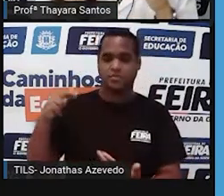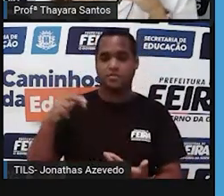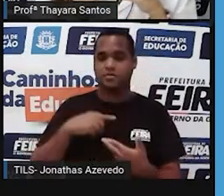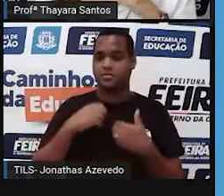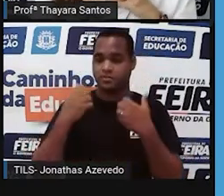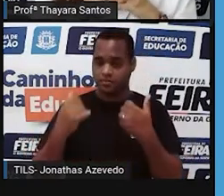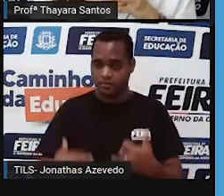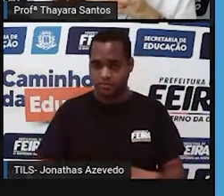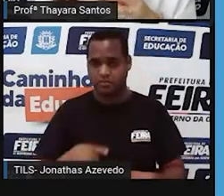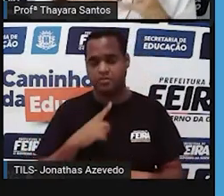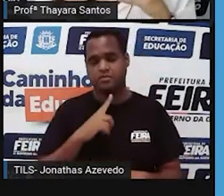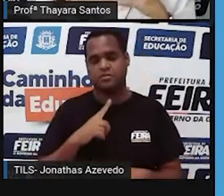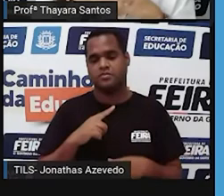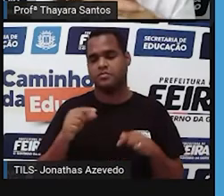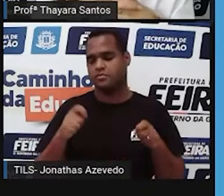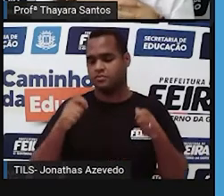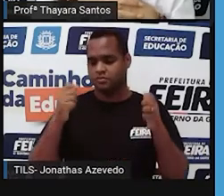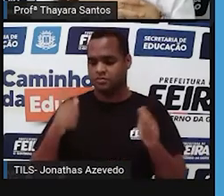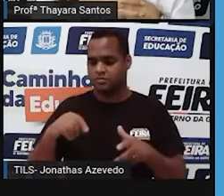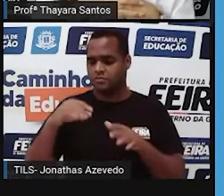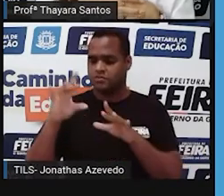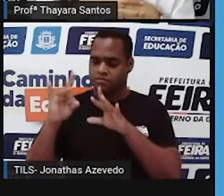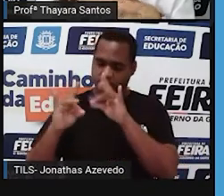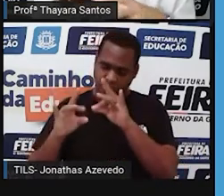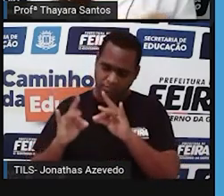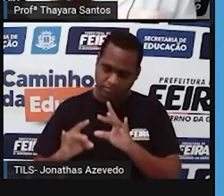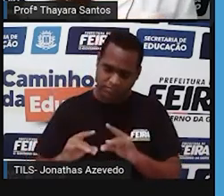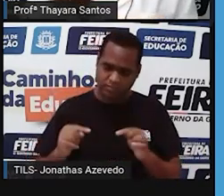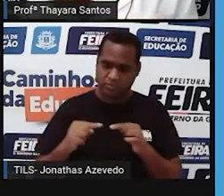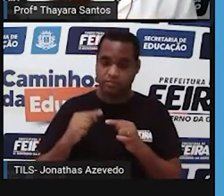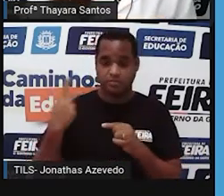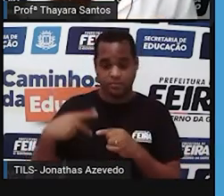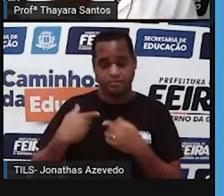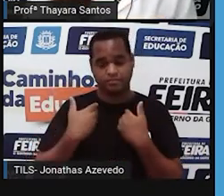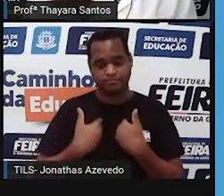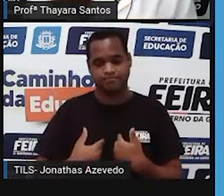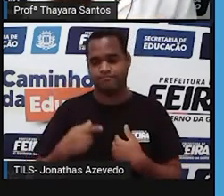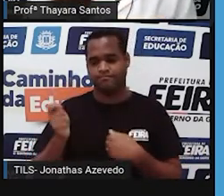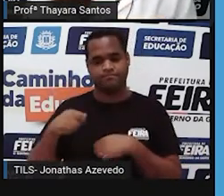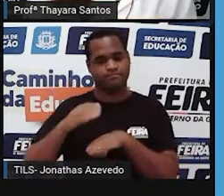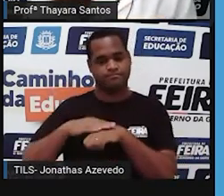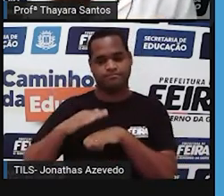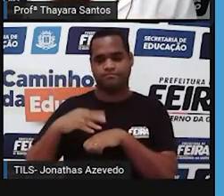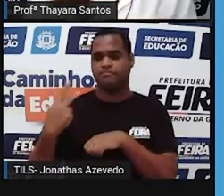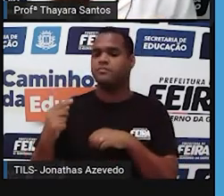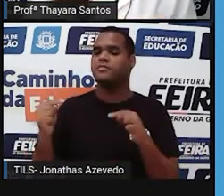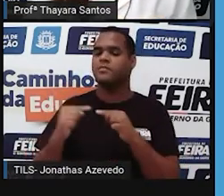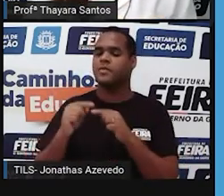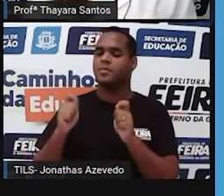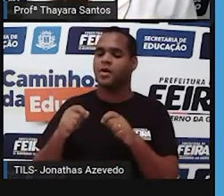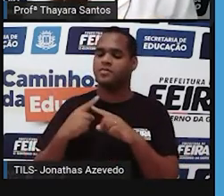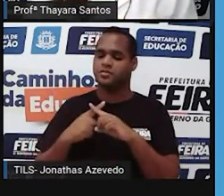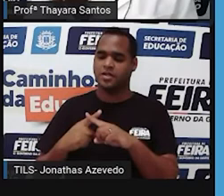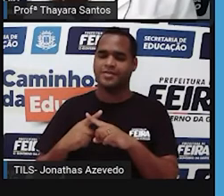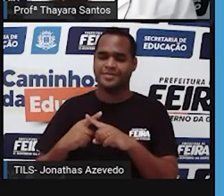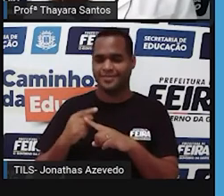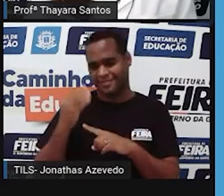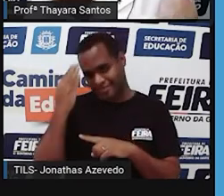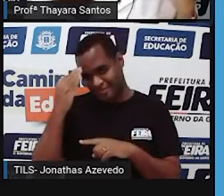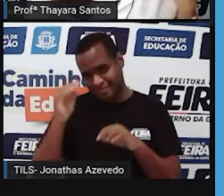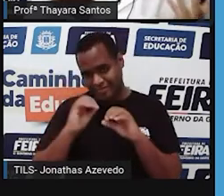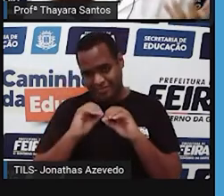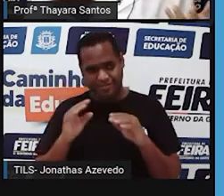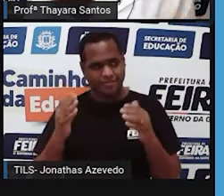enrolado, todo compactado para poder caber ali no núcleo da célula. E ele tem esse formato aqui de X. Então,